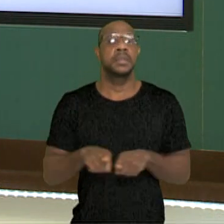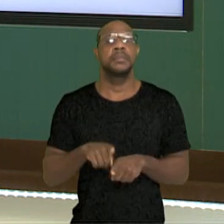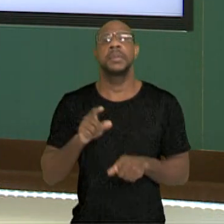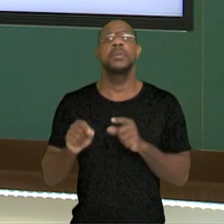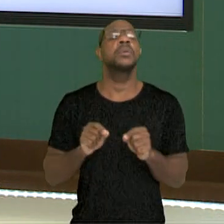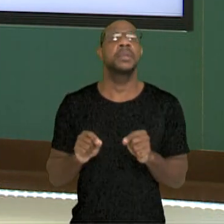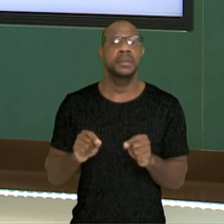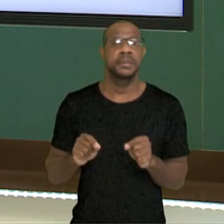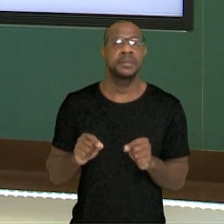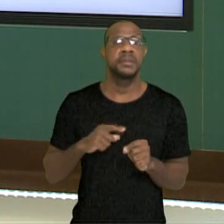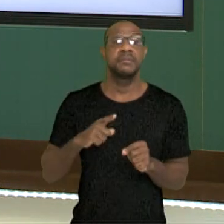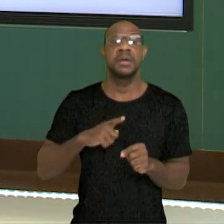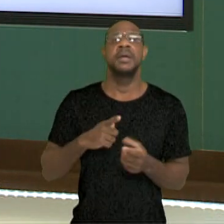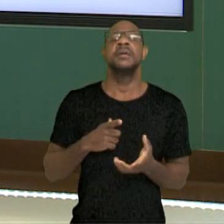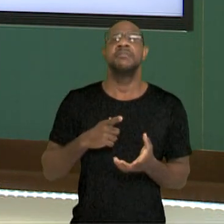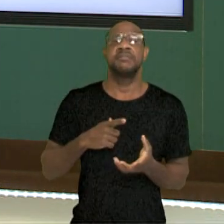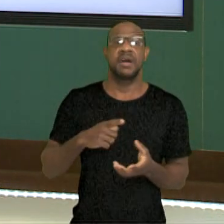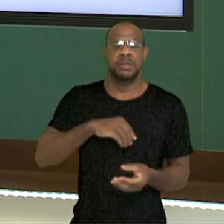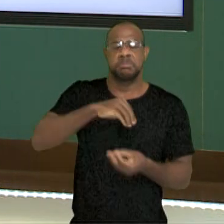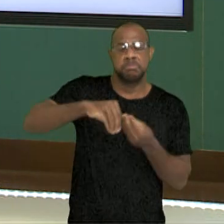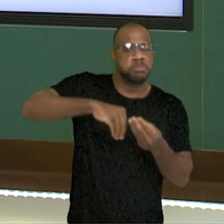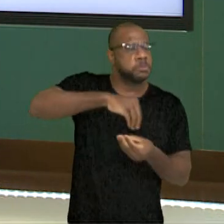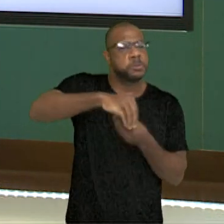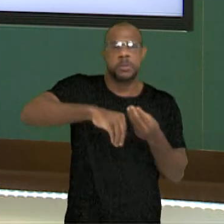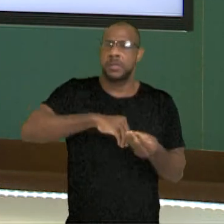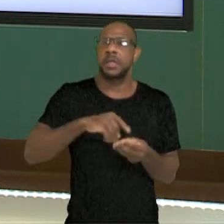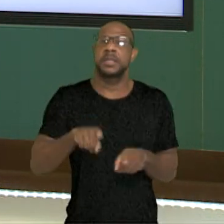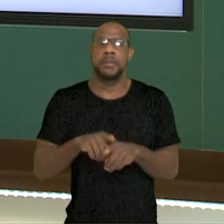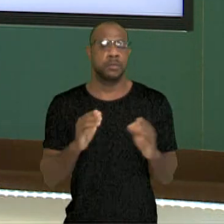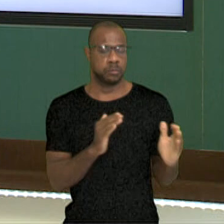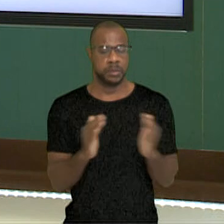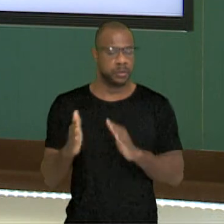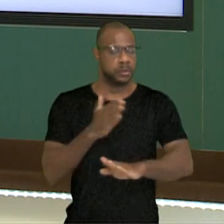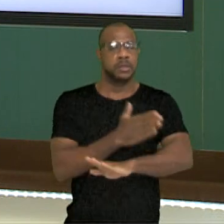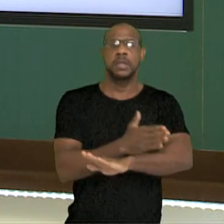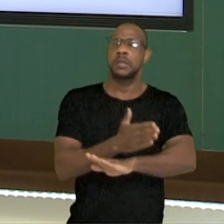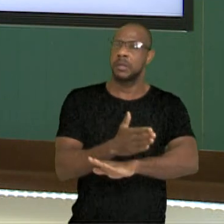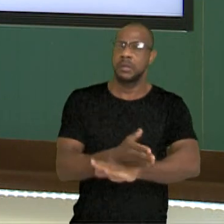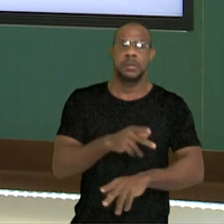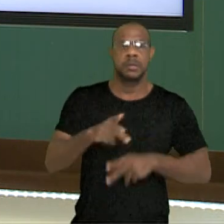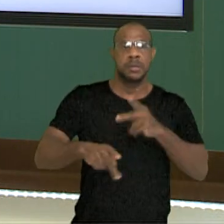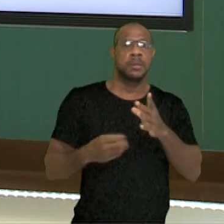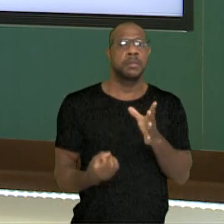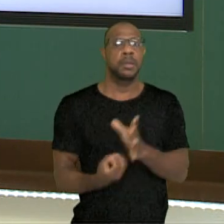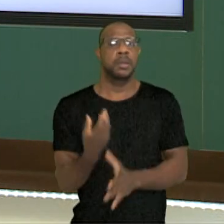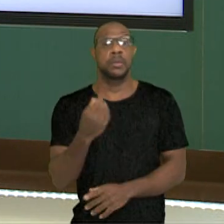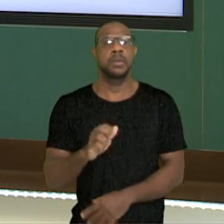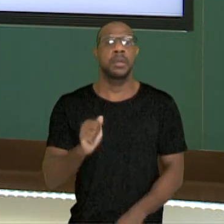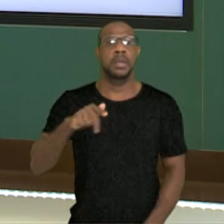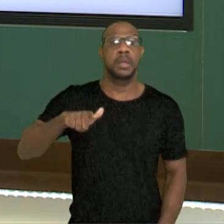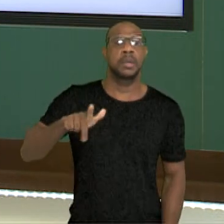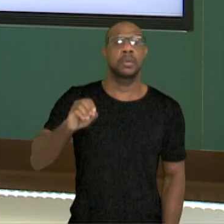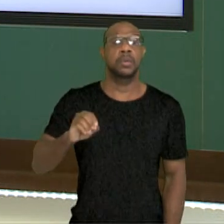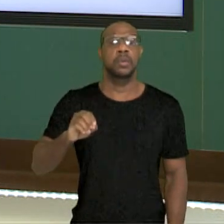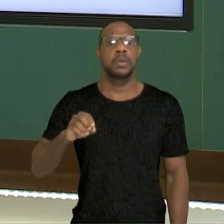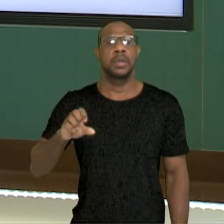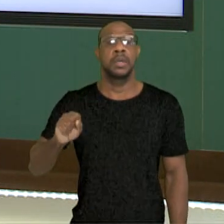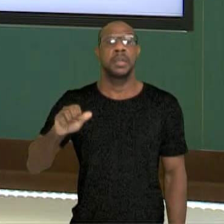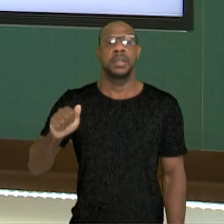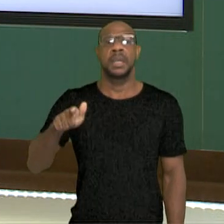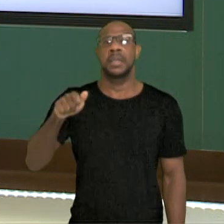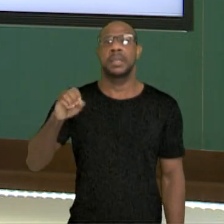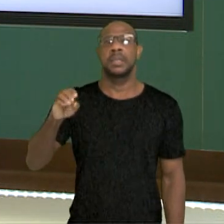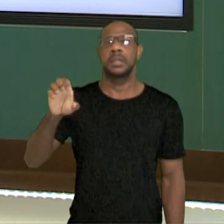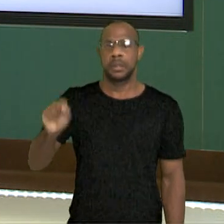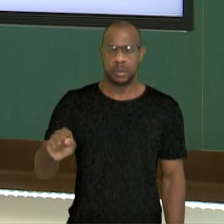né? Que eles vão se mesclar com os Anglos, né? Durante a Idade Média, eles vão formar um povo chamado de Anglo-Saxões, né? Até o